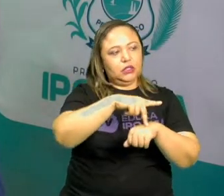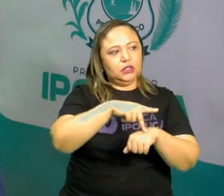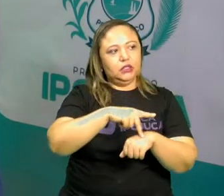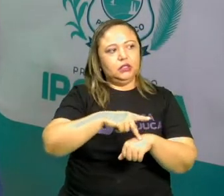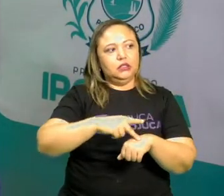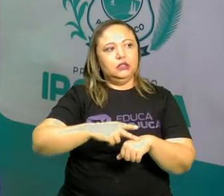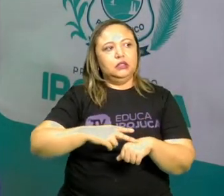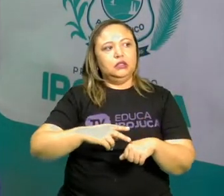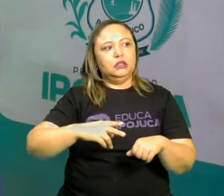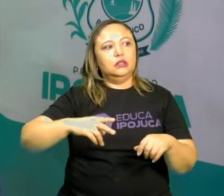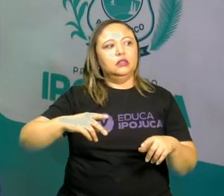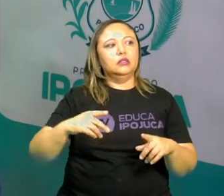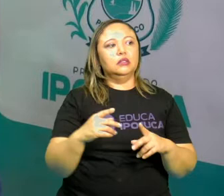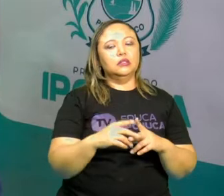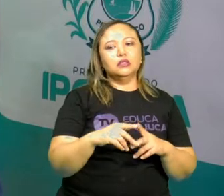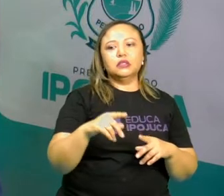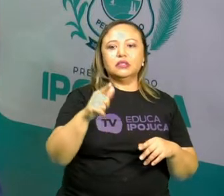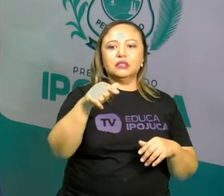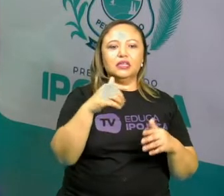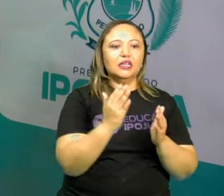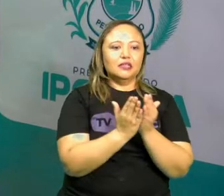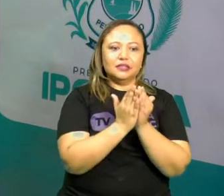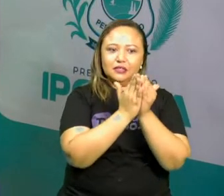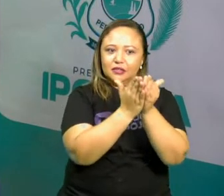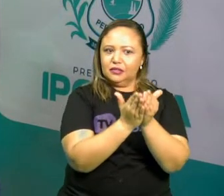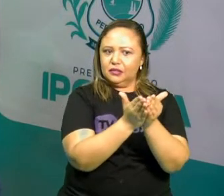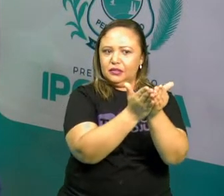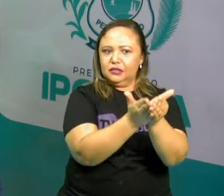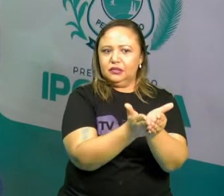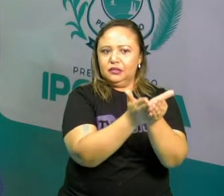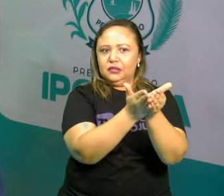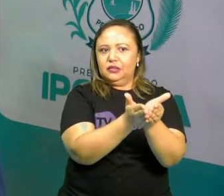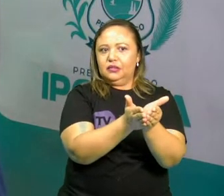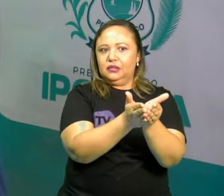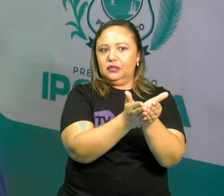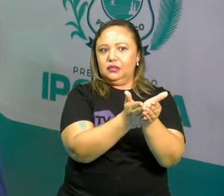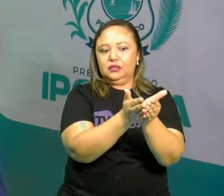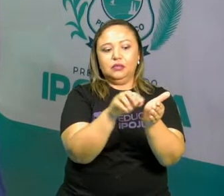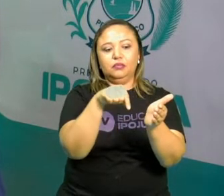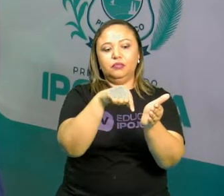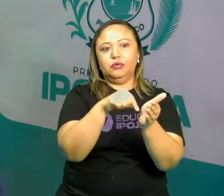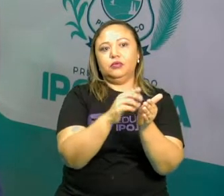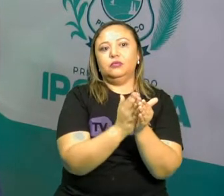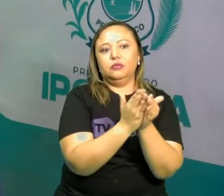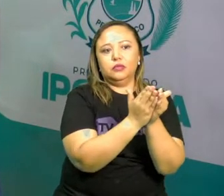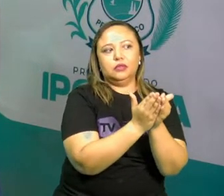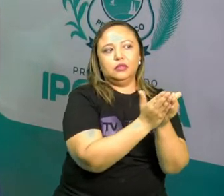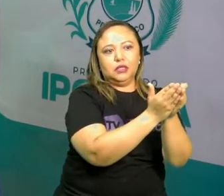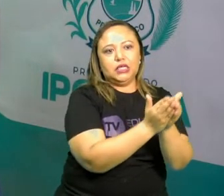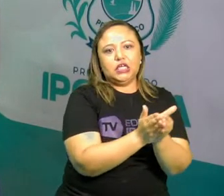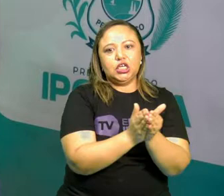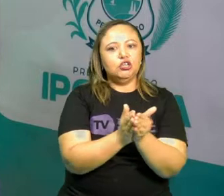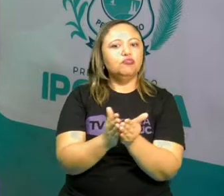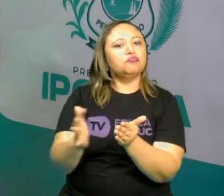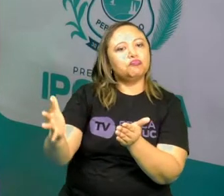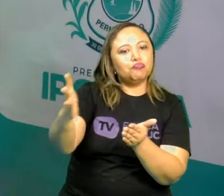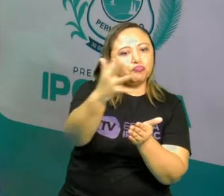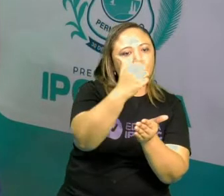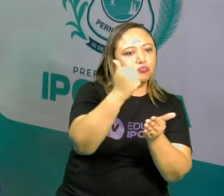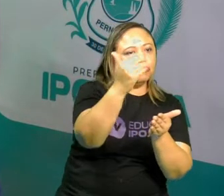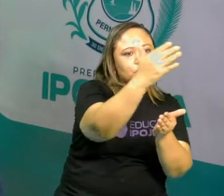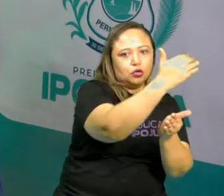caso dos vikings, por exemplo, eles chegaram ao Oriente Médio através das suas conquistas marítimas